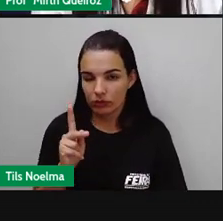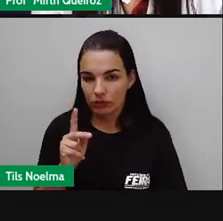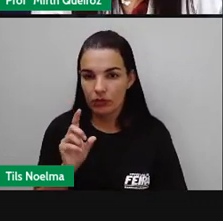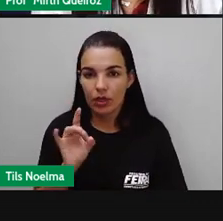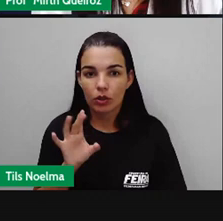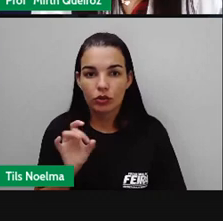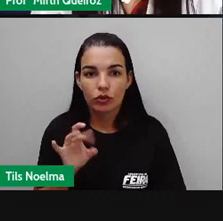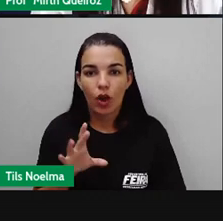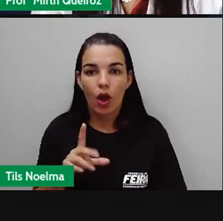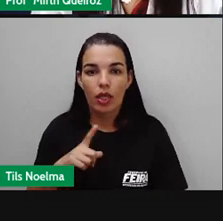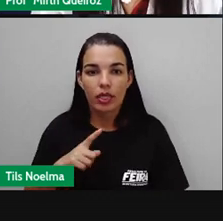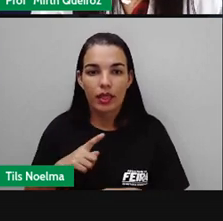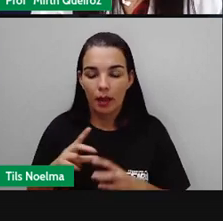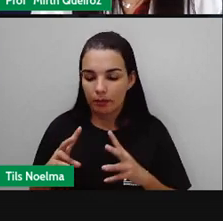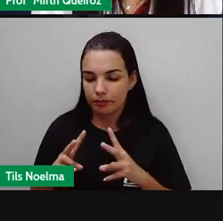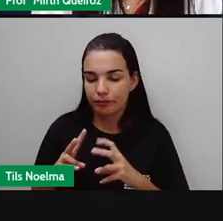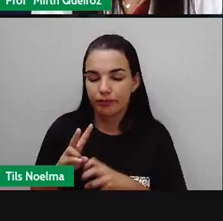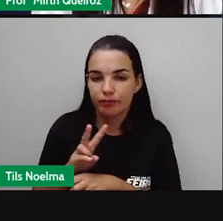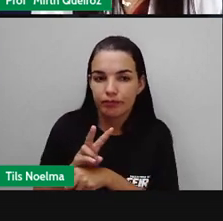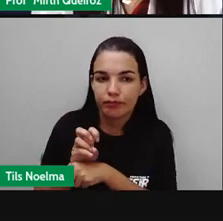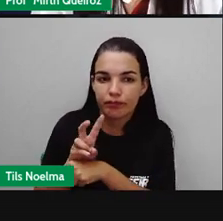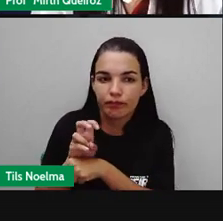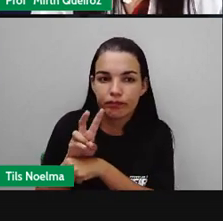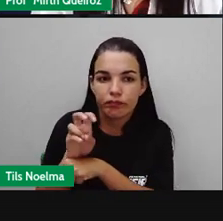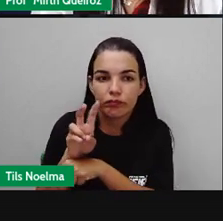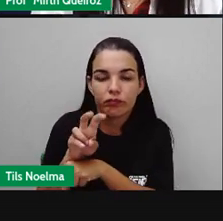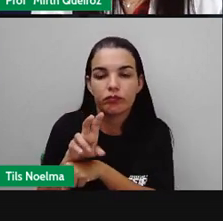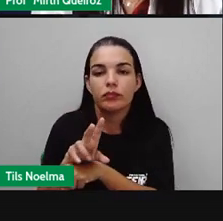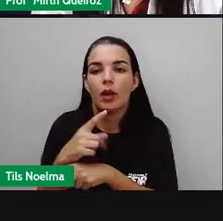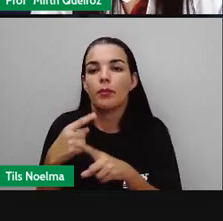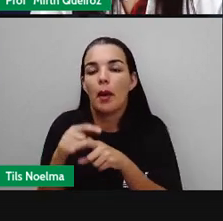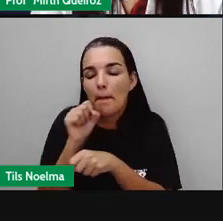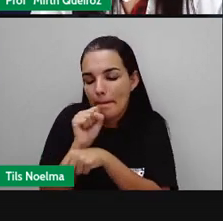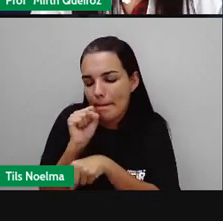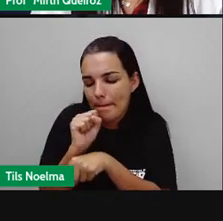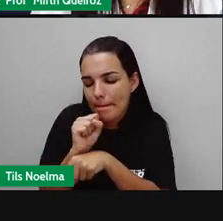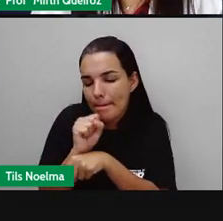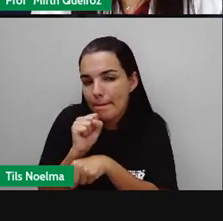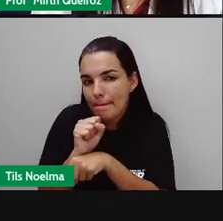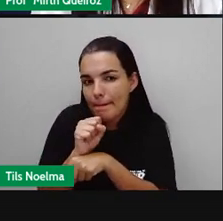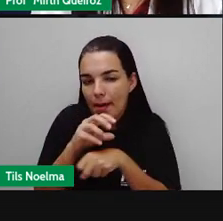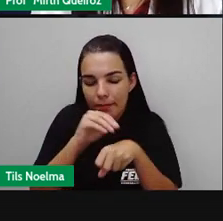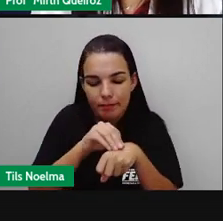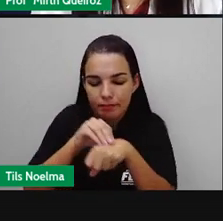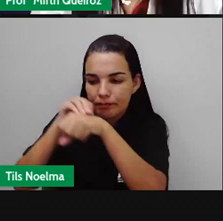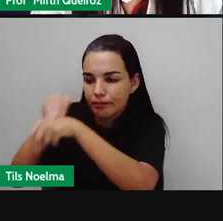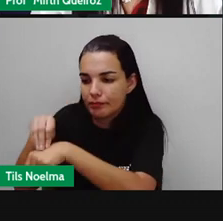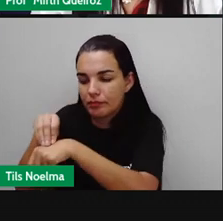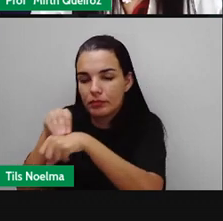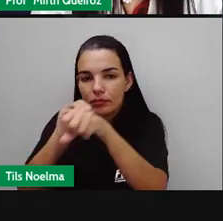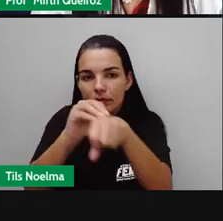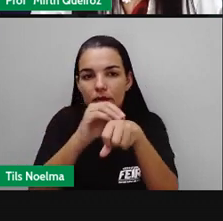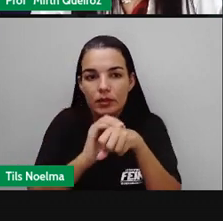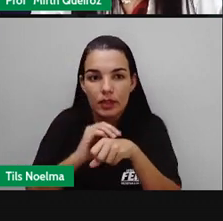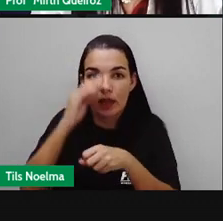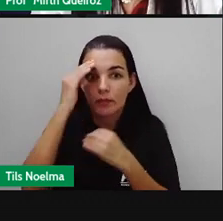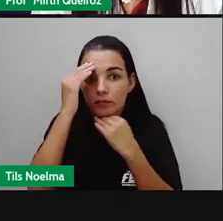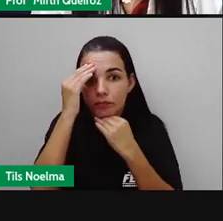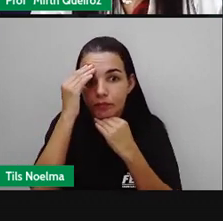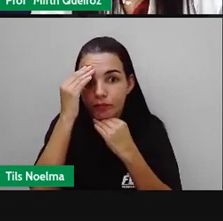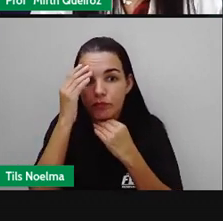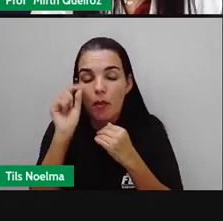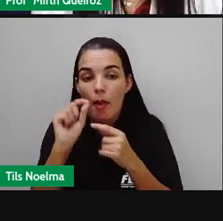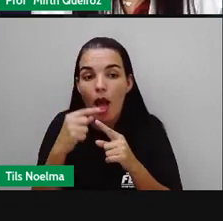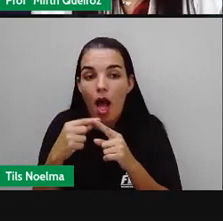Eles não têm uma organização celular. Eles são parasitas intracelulares obrigatórios,